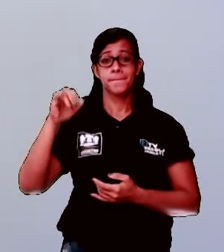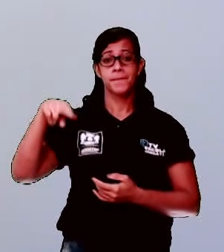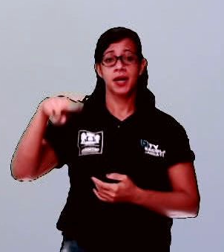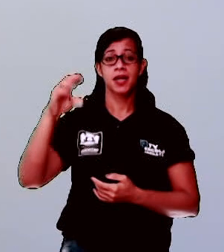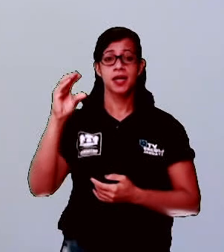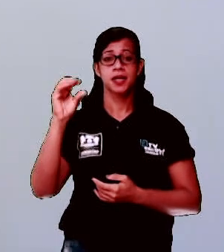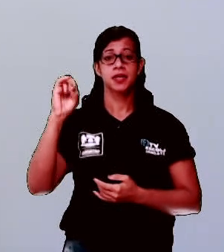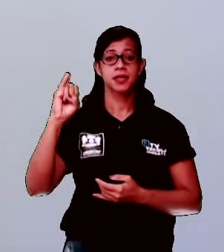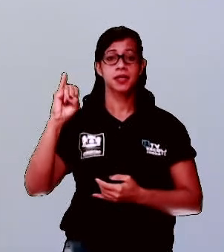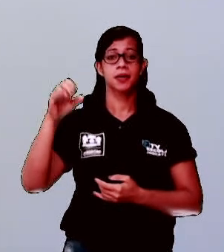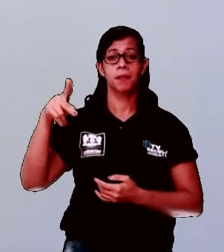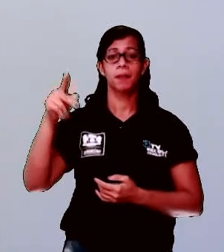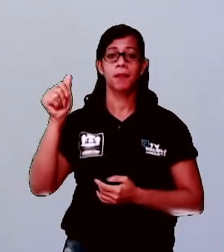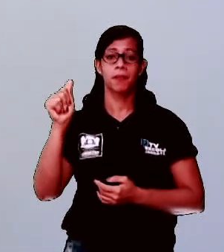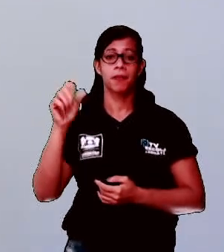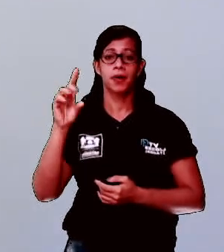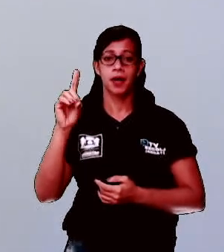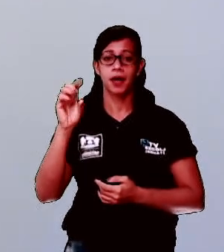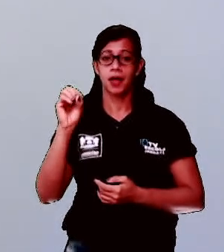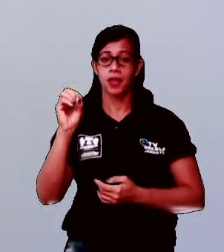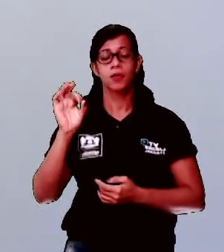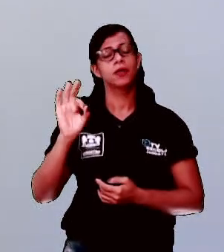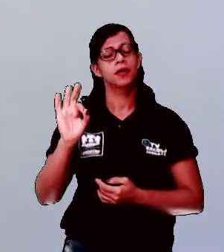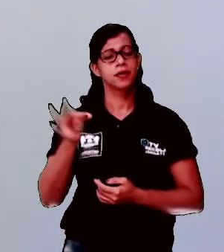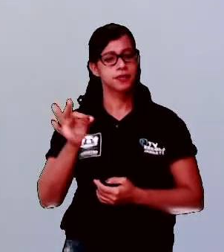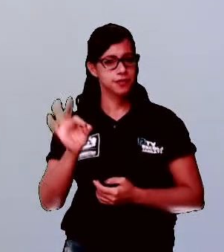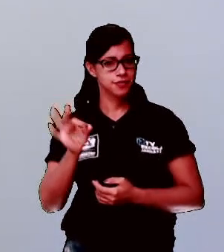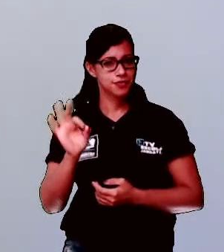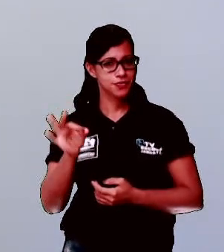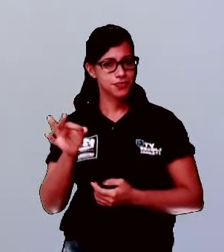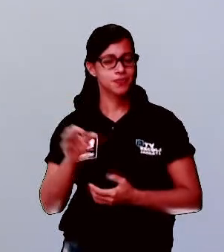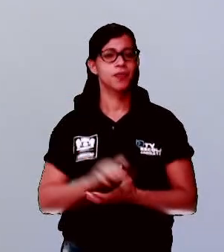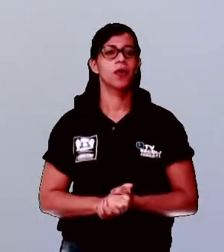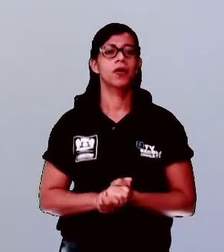Agora nós vamos fazer uma atividade, vamos formar frases.